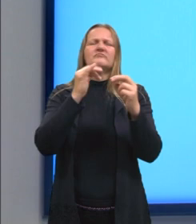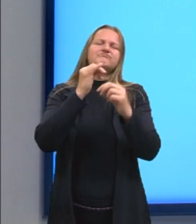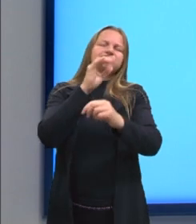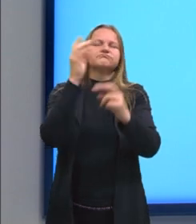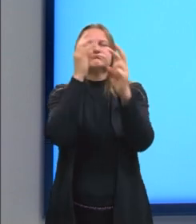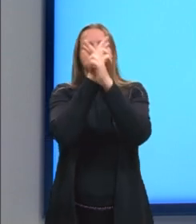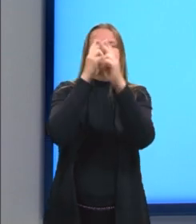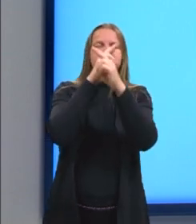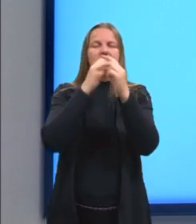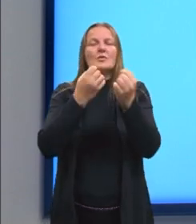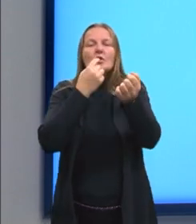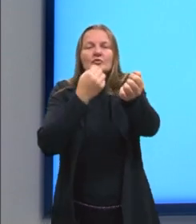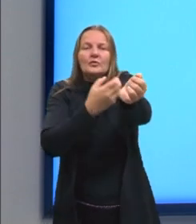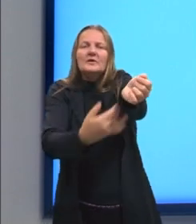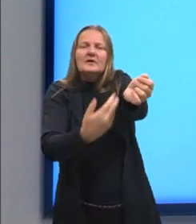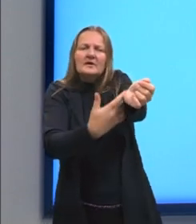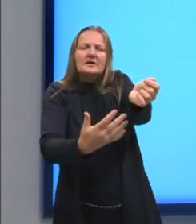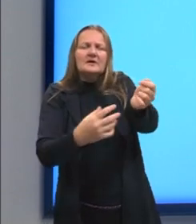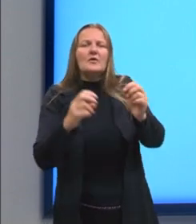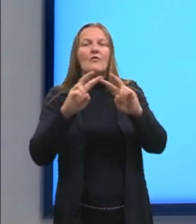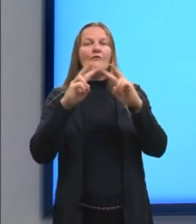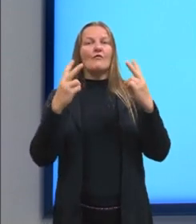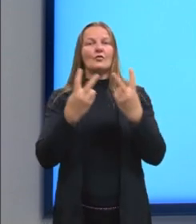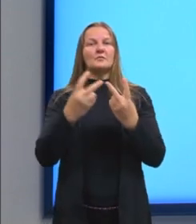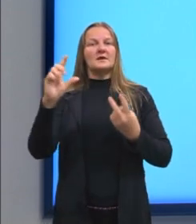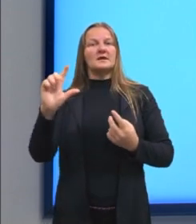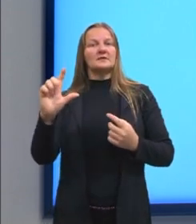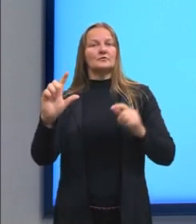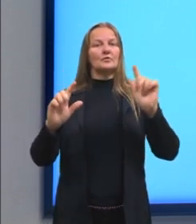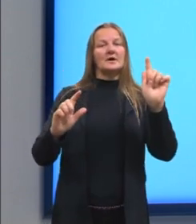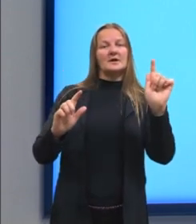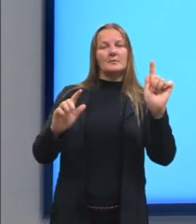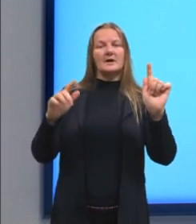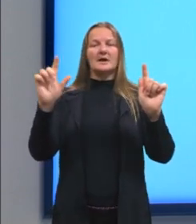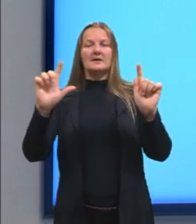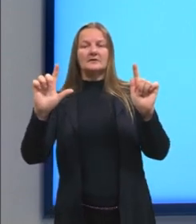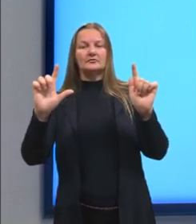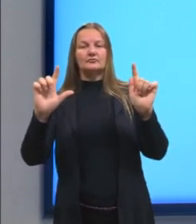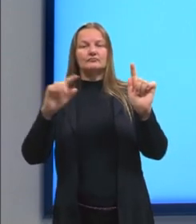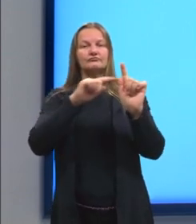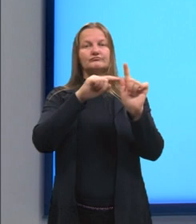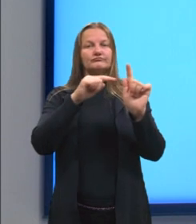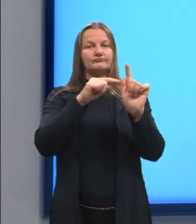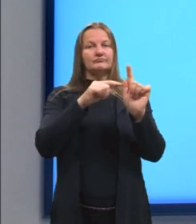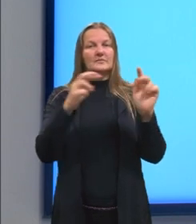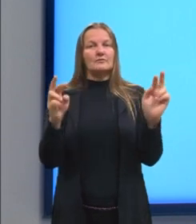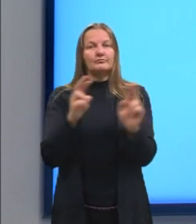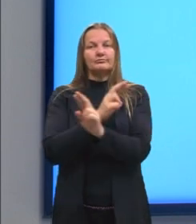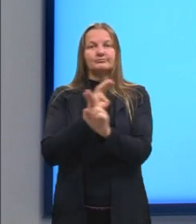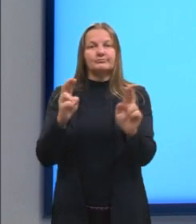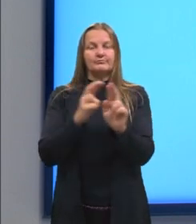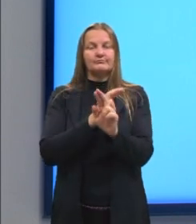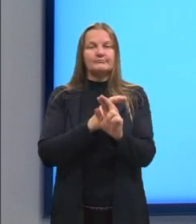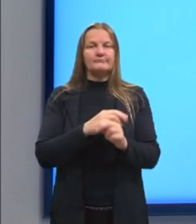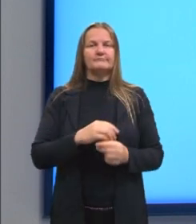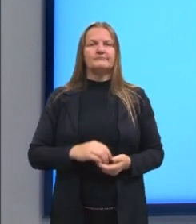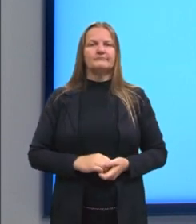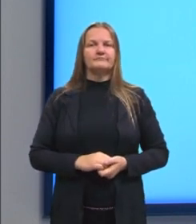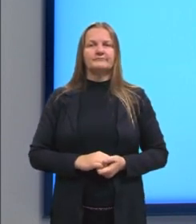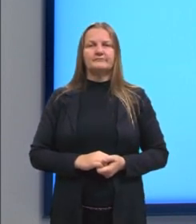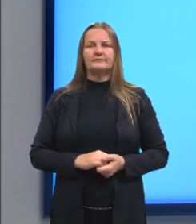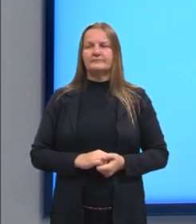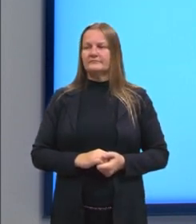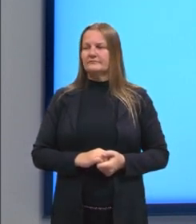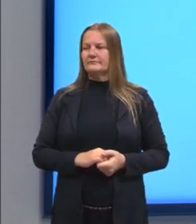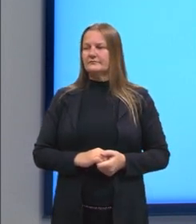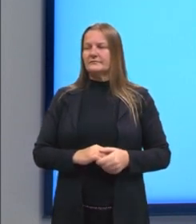quantidade está em grama e o volume em litro. Então, nós temos o seguinte, concentração de álcool é dada pela razão. Razão